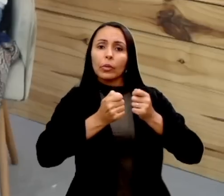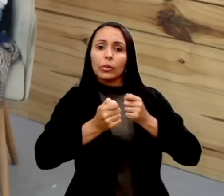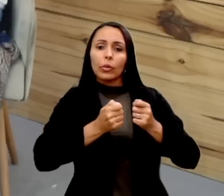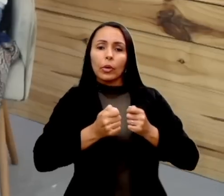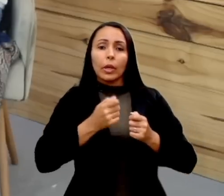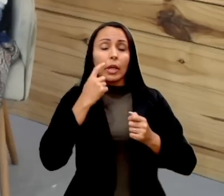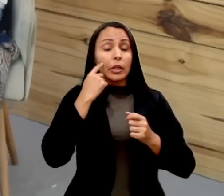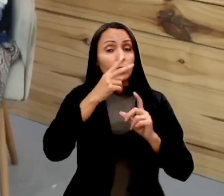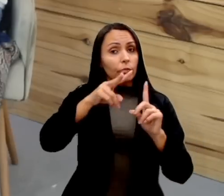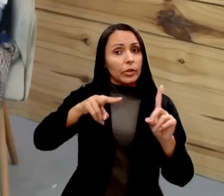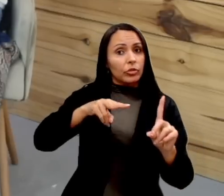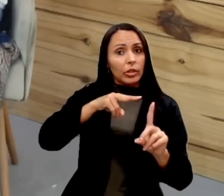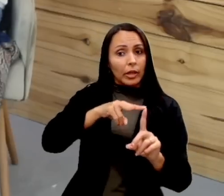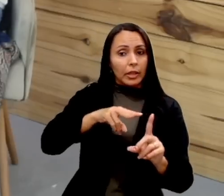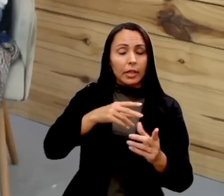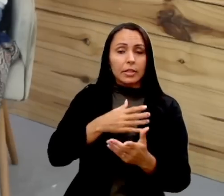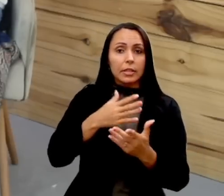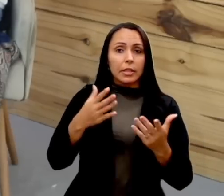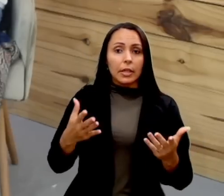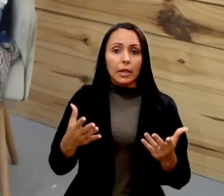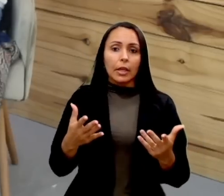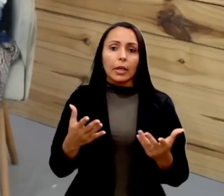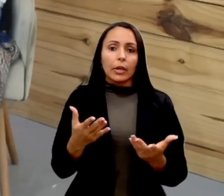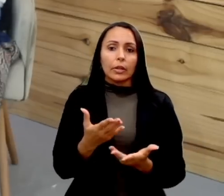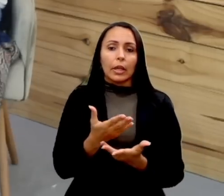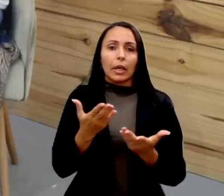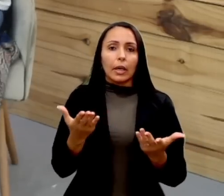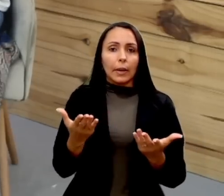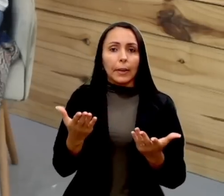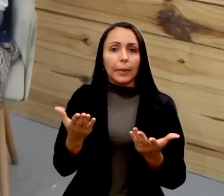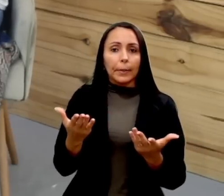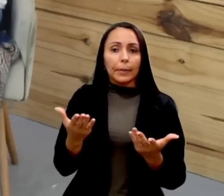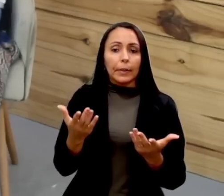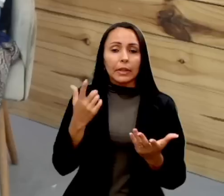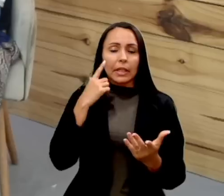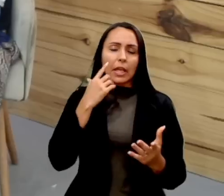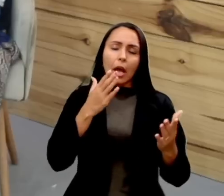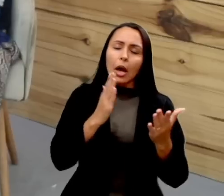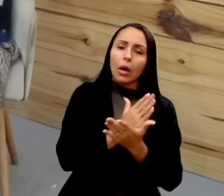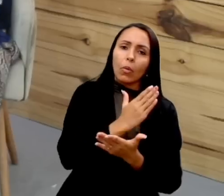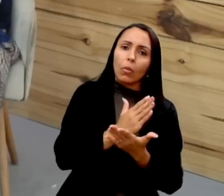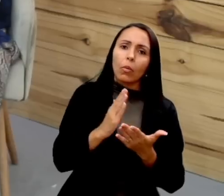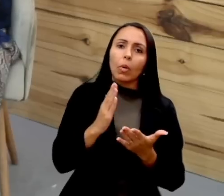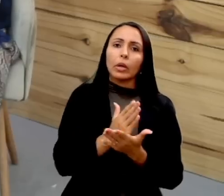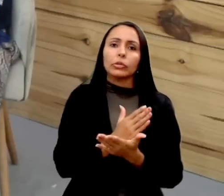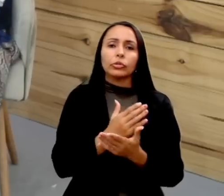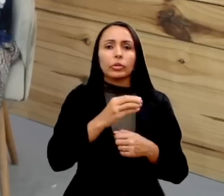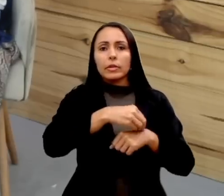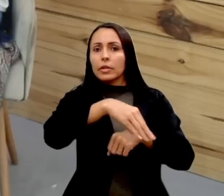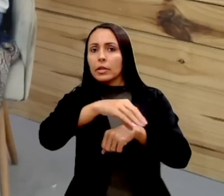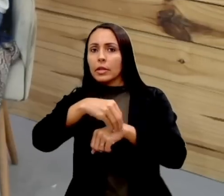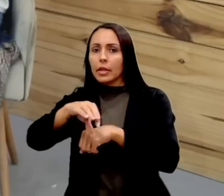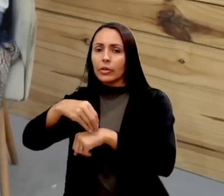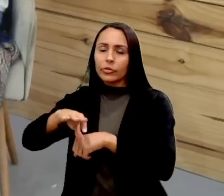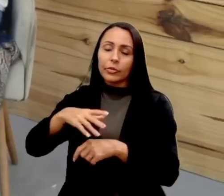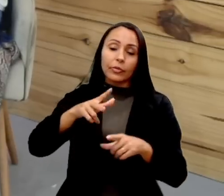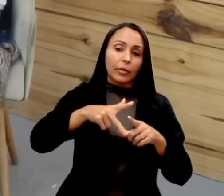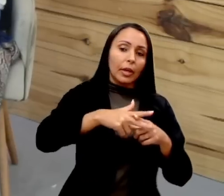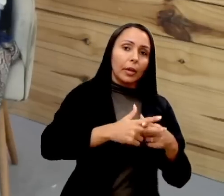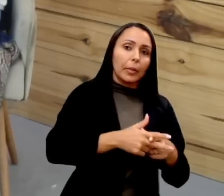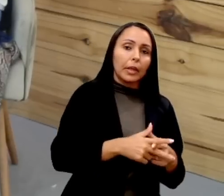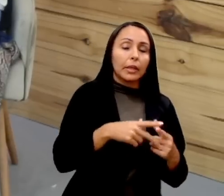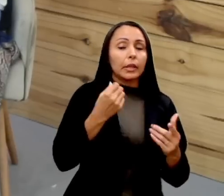destaque aqui, por solicitação da nossa amiga, da professora Cris. Então, trazer algumas ferramentas que